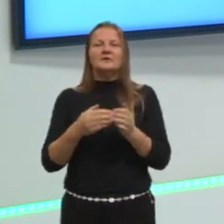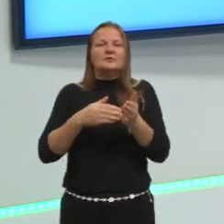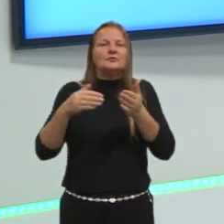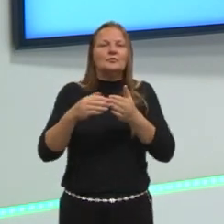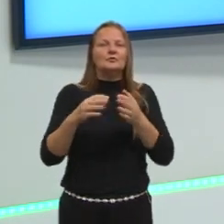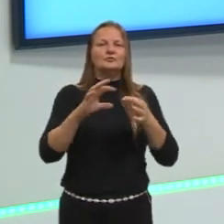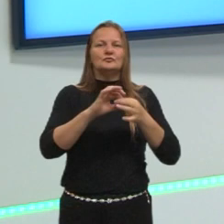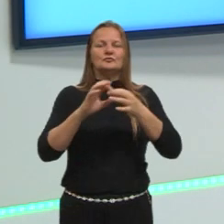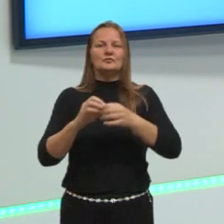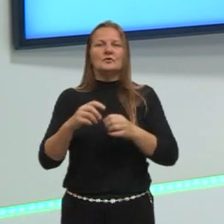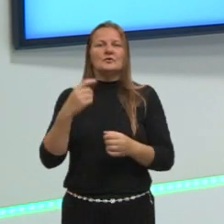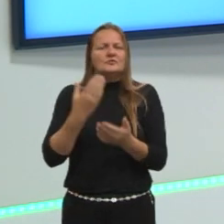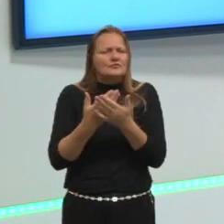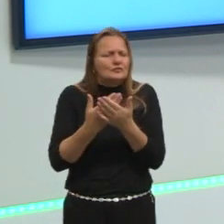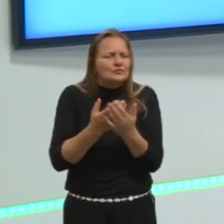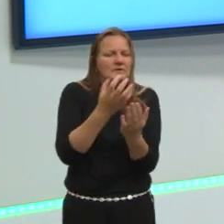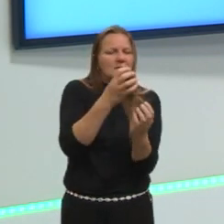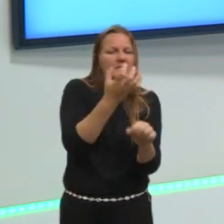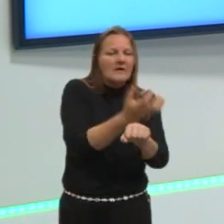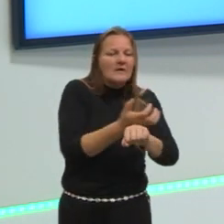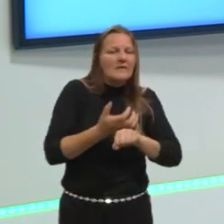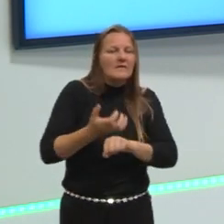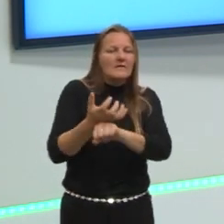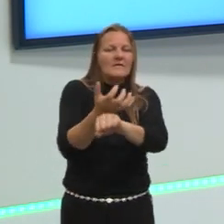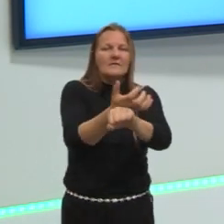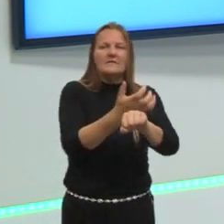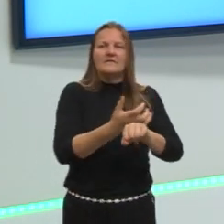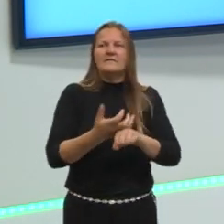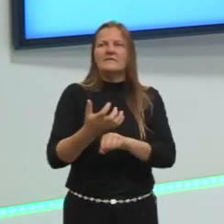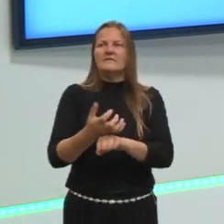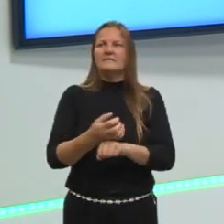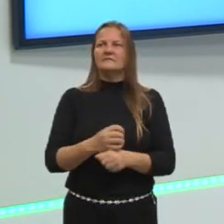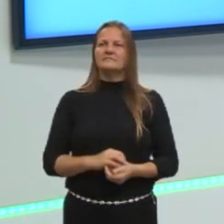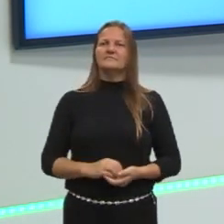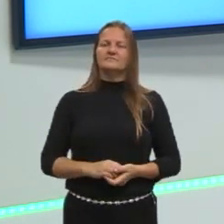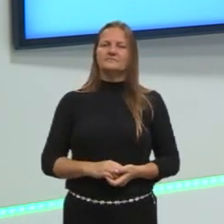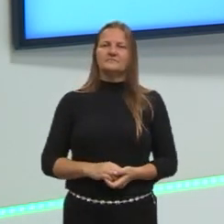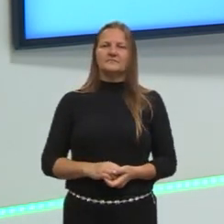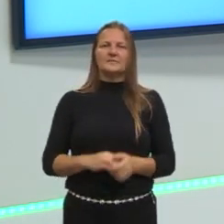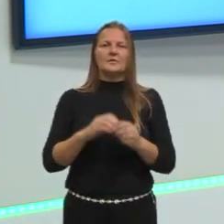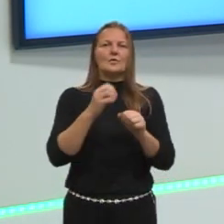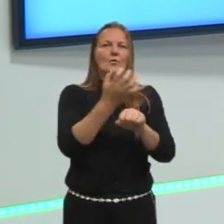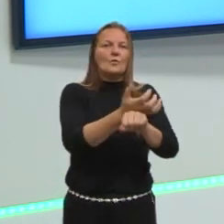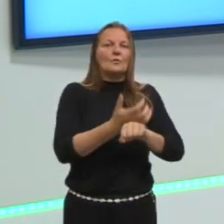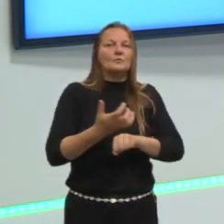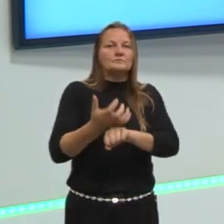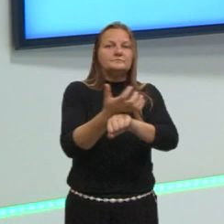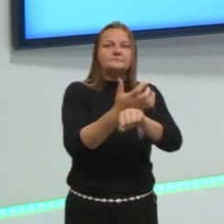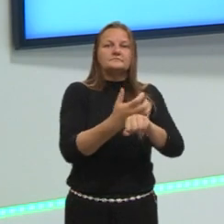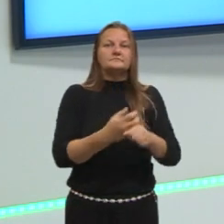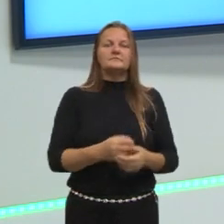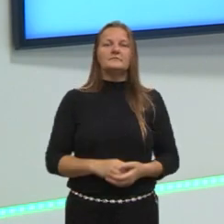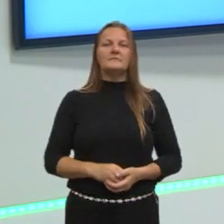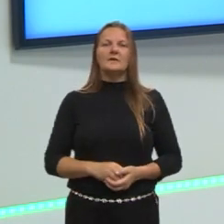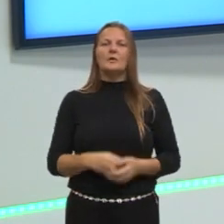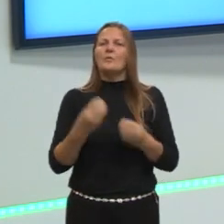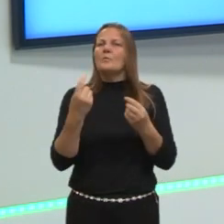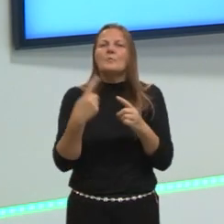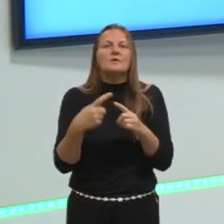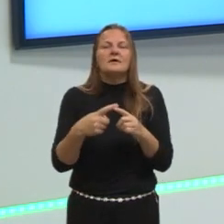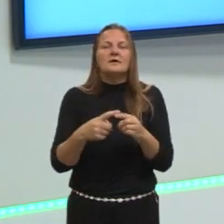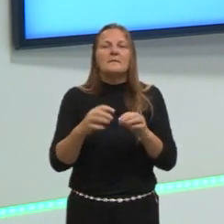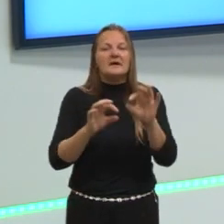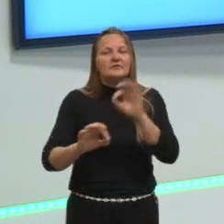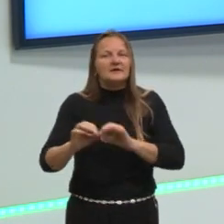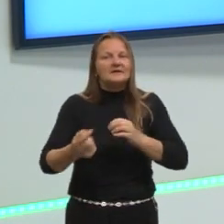por áreas, por disciplinas. Antigamente a gente falava, os componentes curriculares, para ficar mais